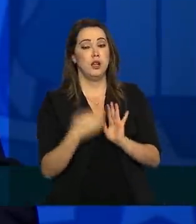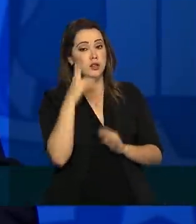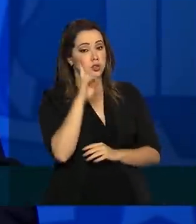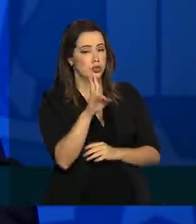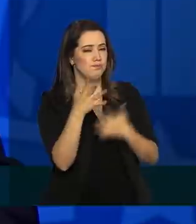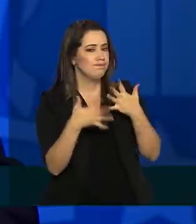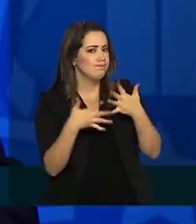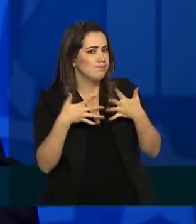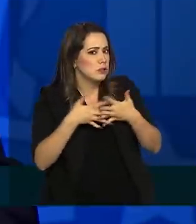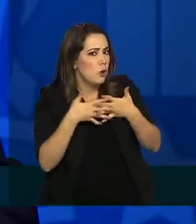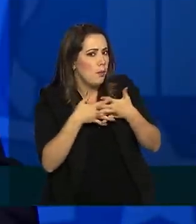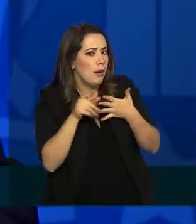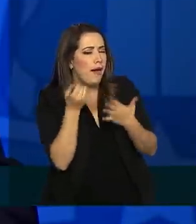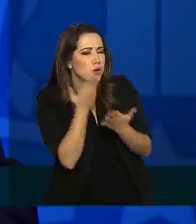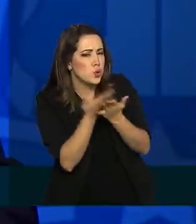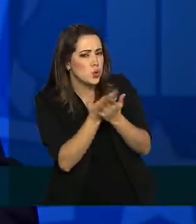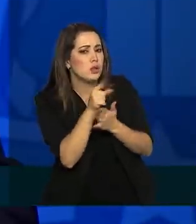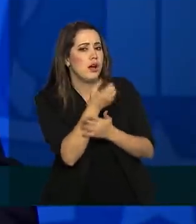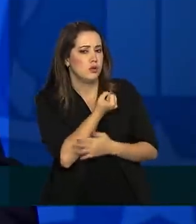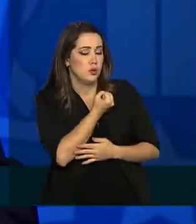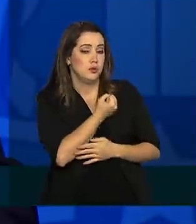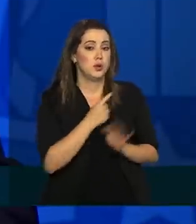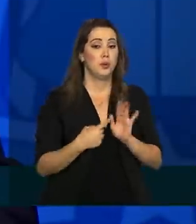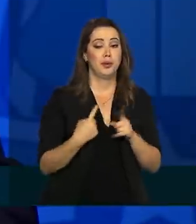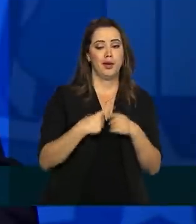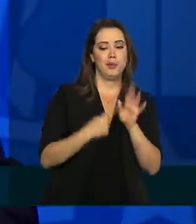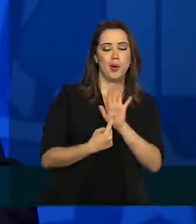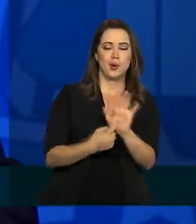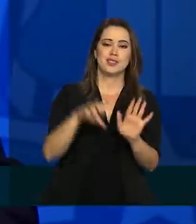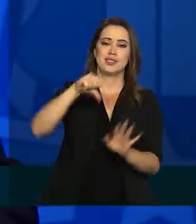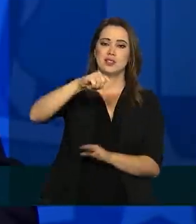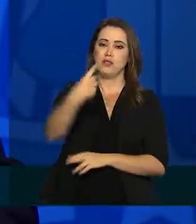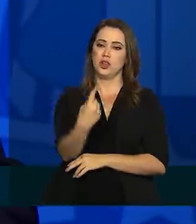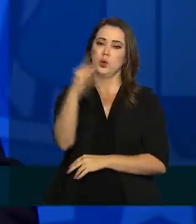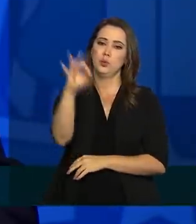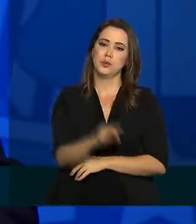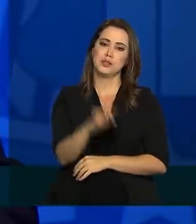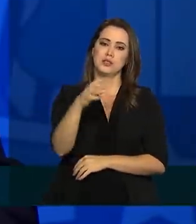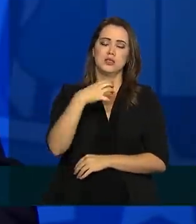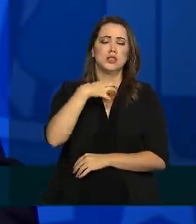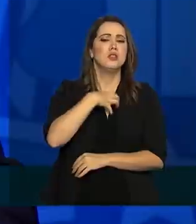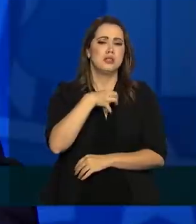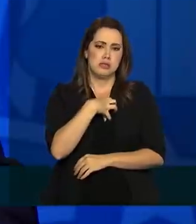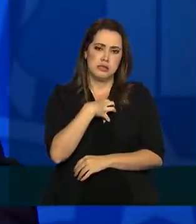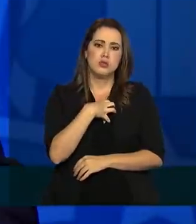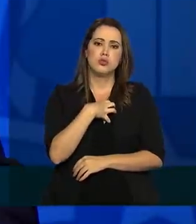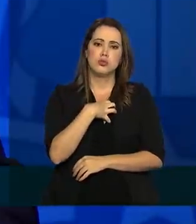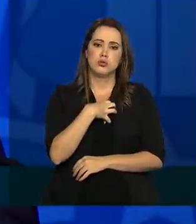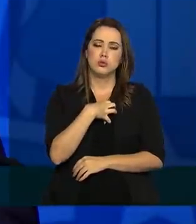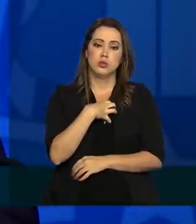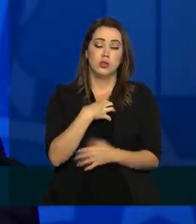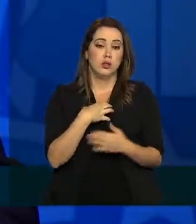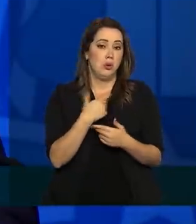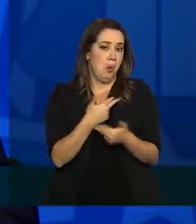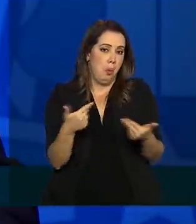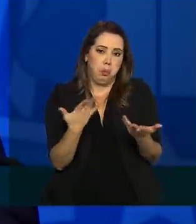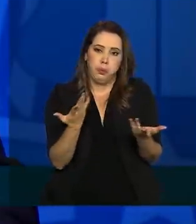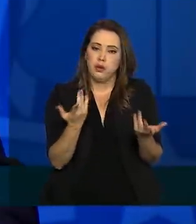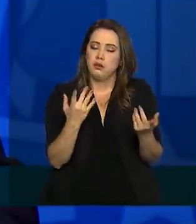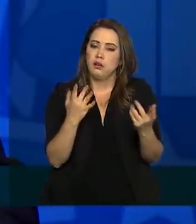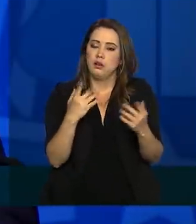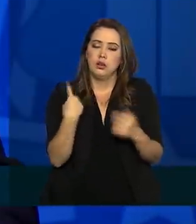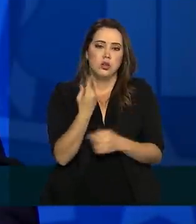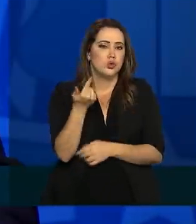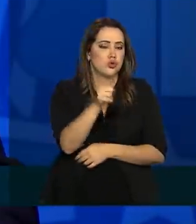números, o estudo aponta que 91% dos infectados sentiu algum tipo de sintoma. Novamente,